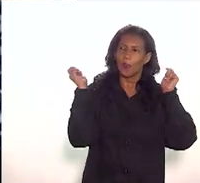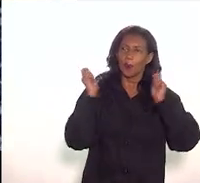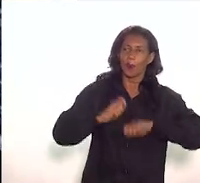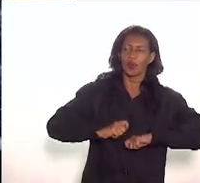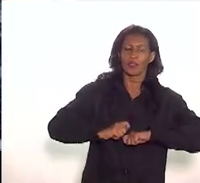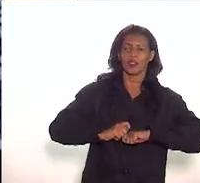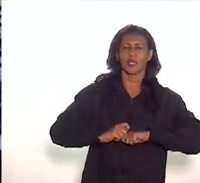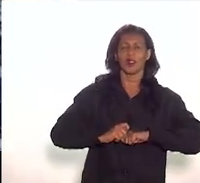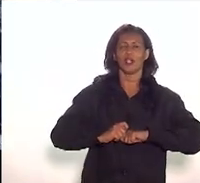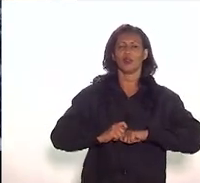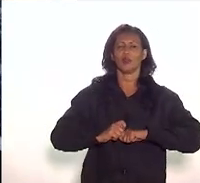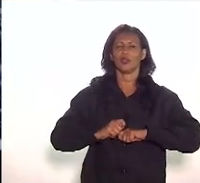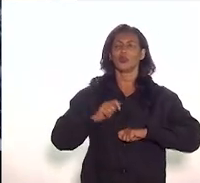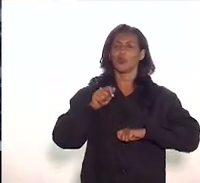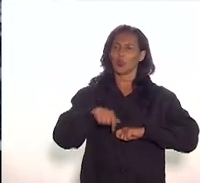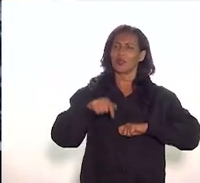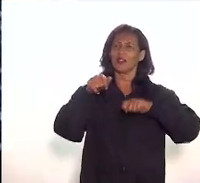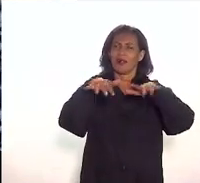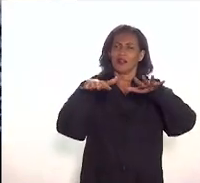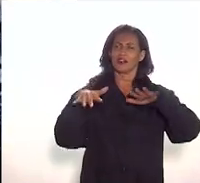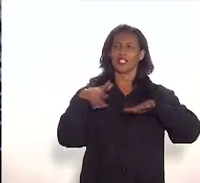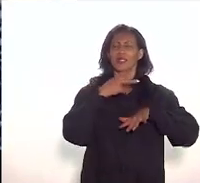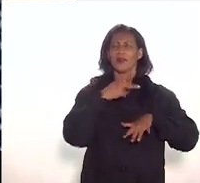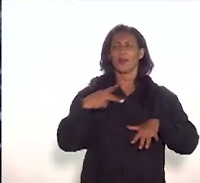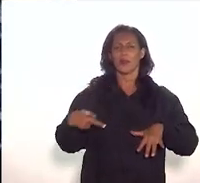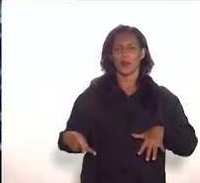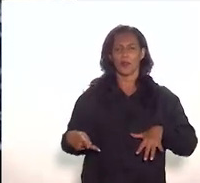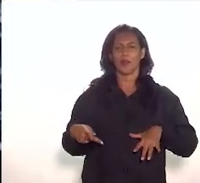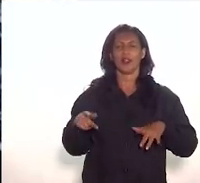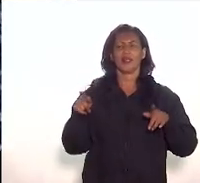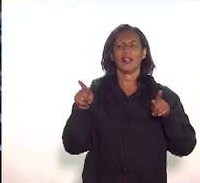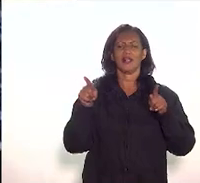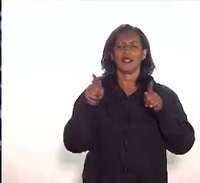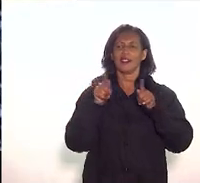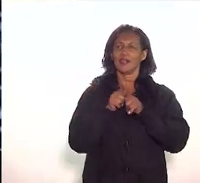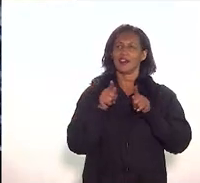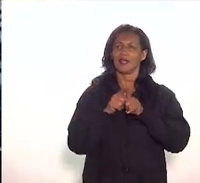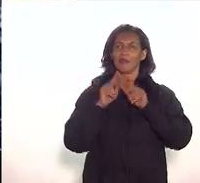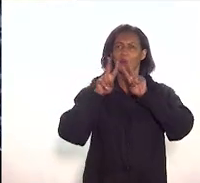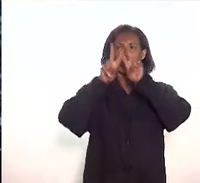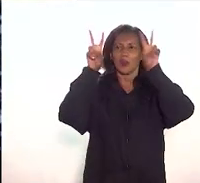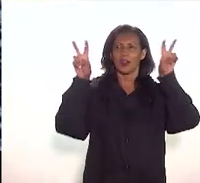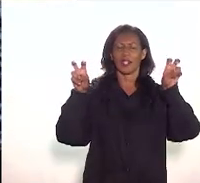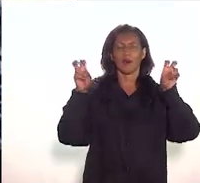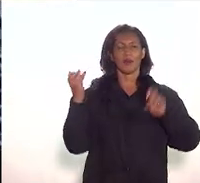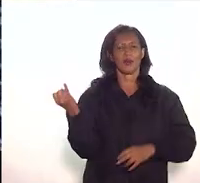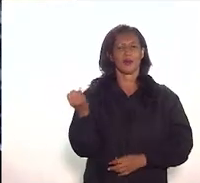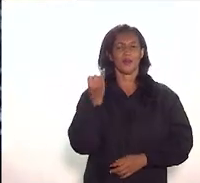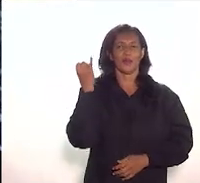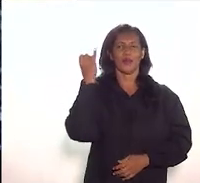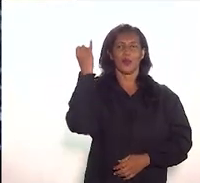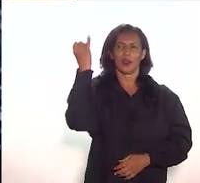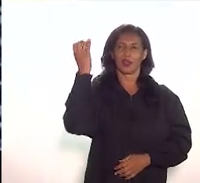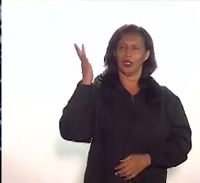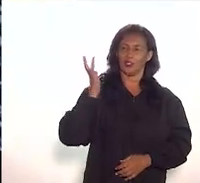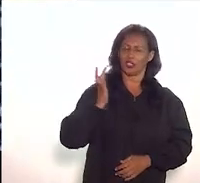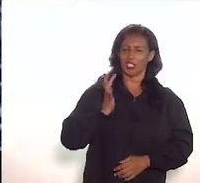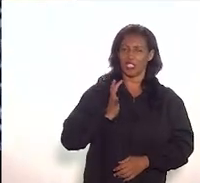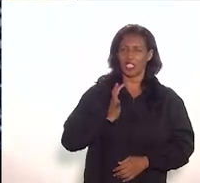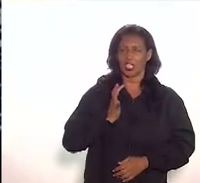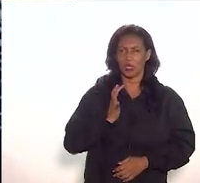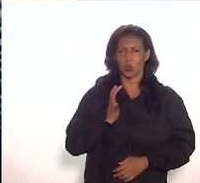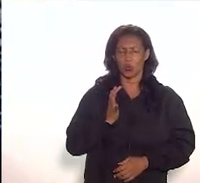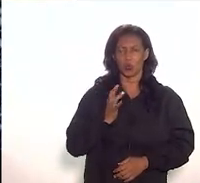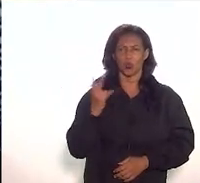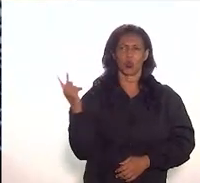também fazer uma audiência pública voltada para o tema que lhe é importante e é rico na